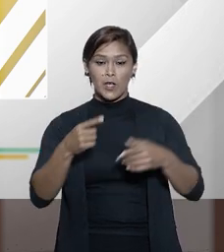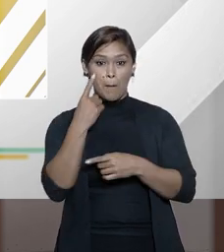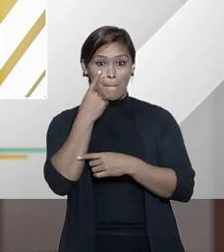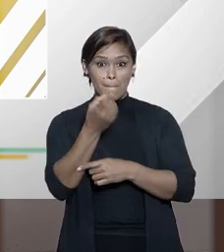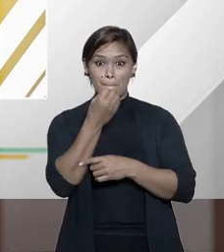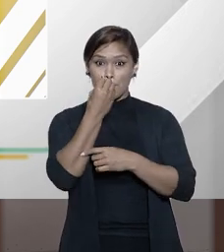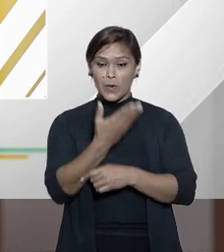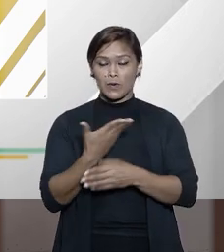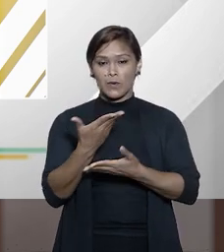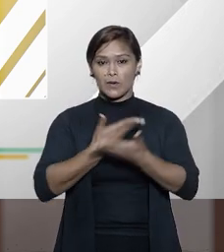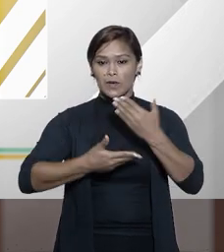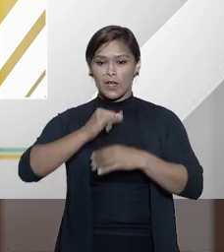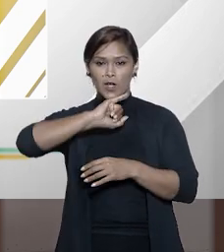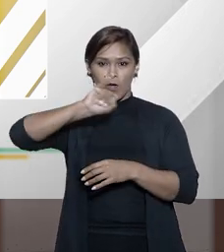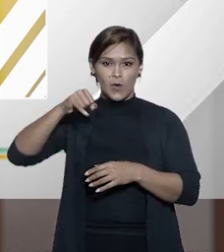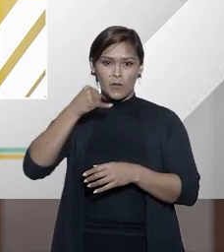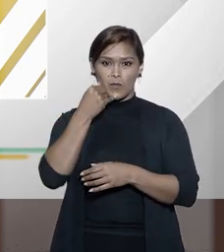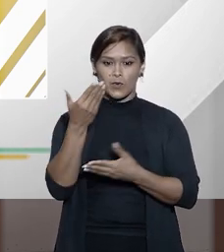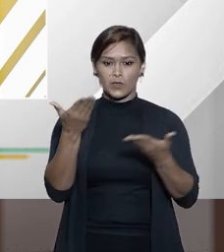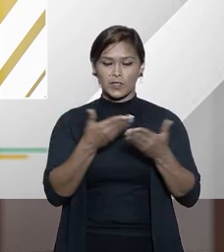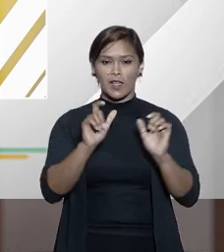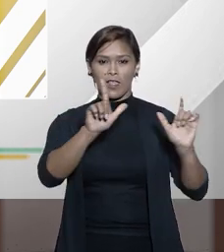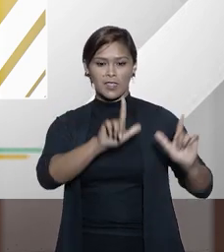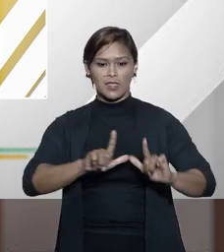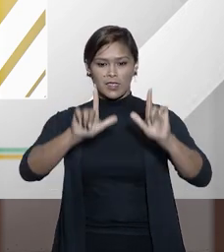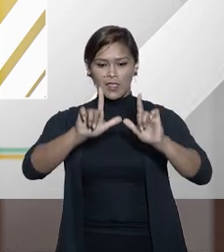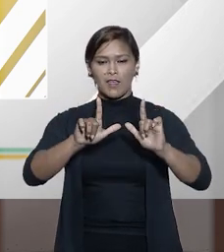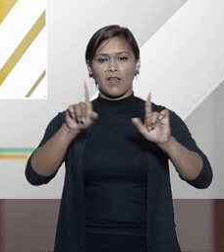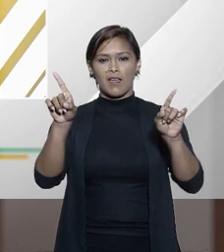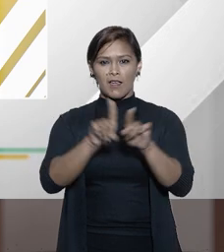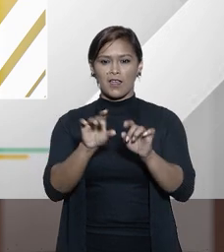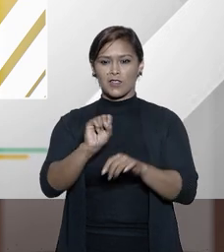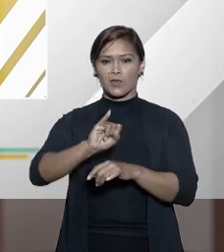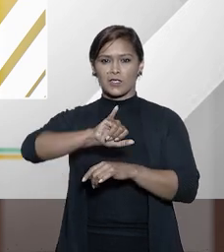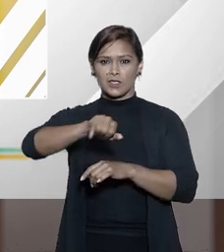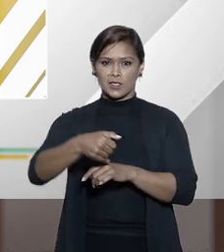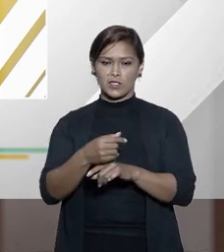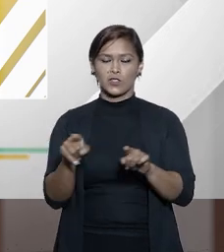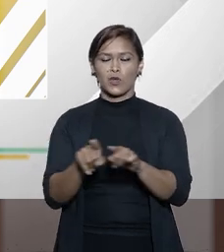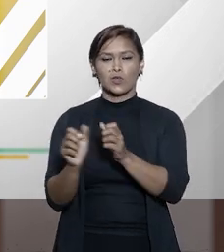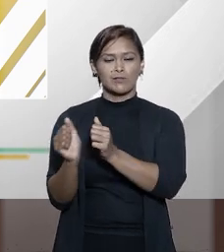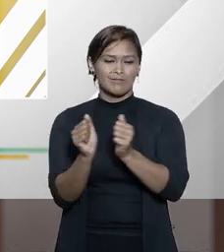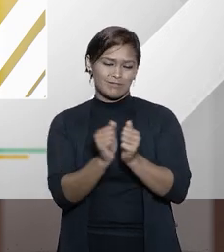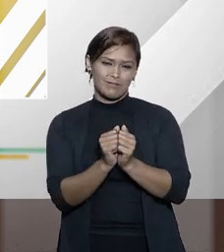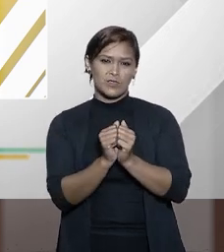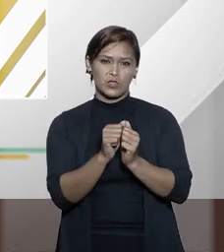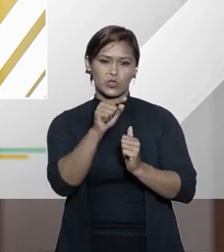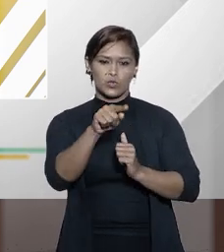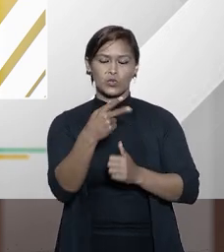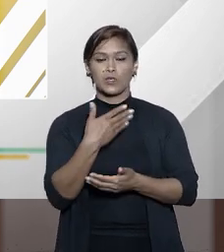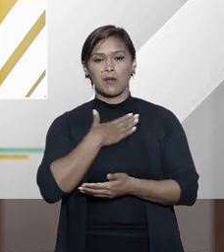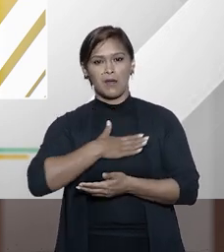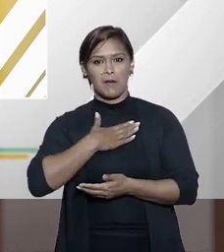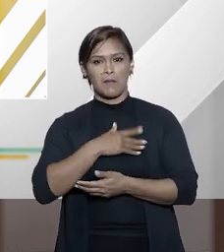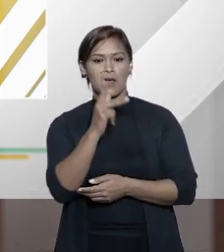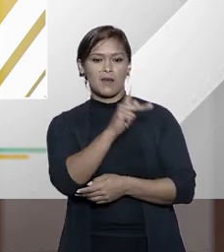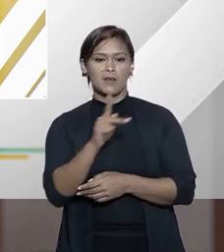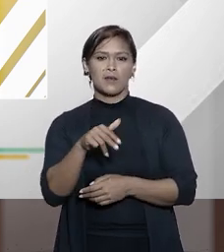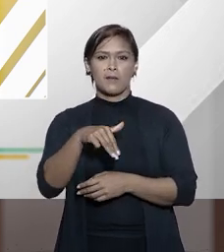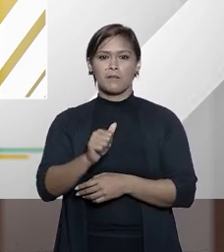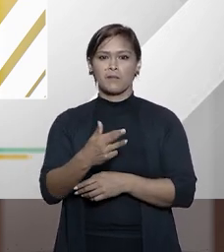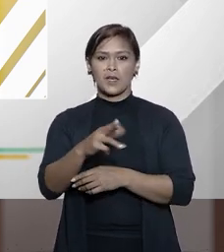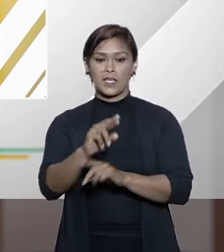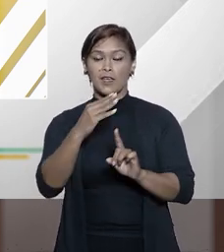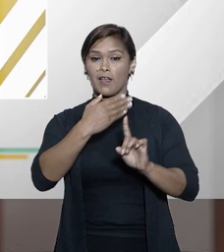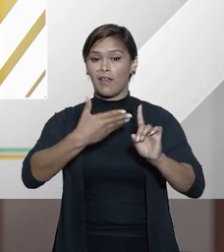muito interessante agradeço a oportunidade de estar aqui na TV do STJ e com a companhia da queridíssima professora Maria